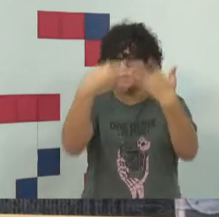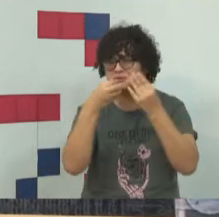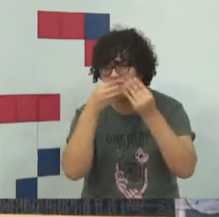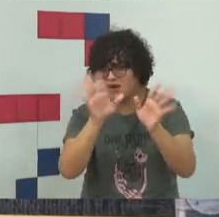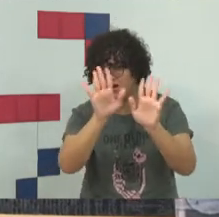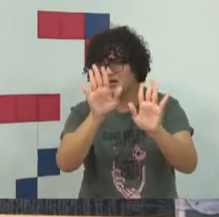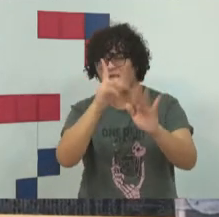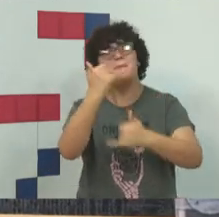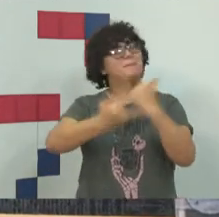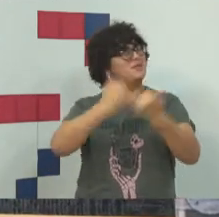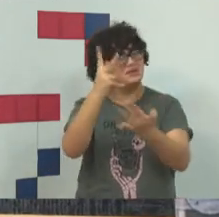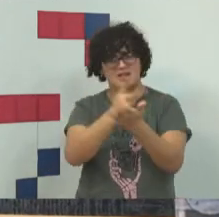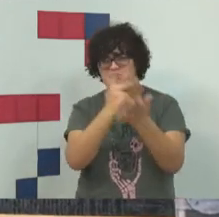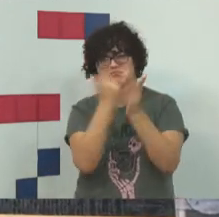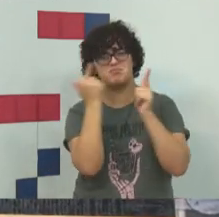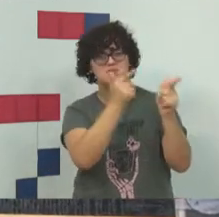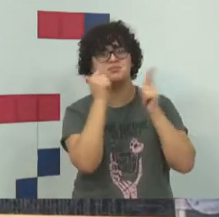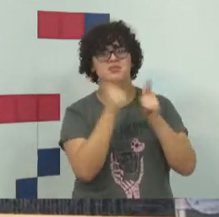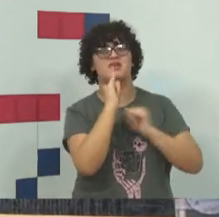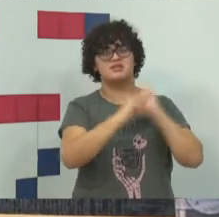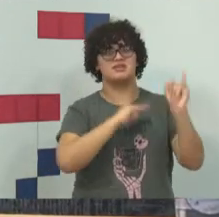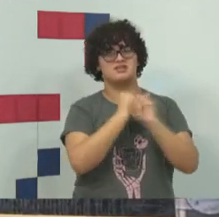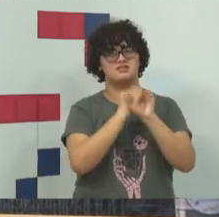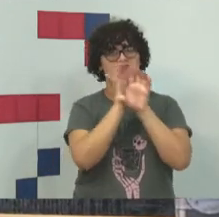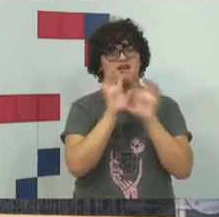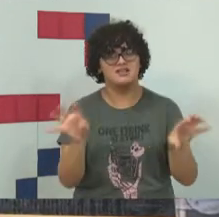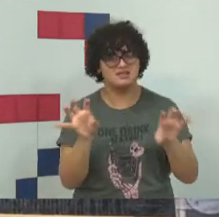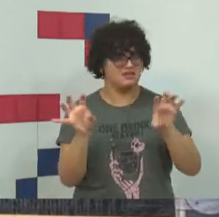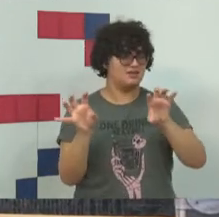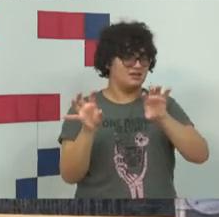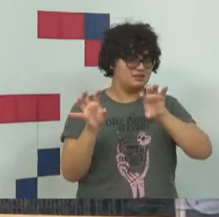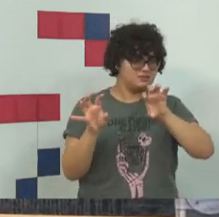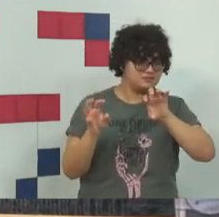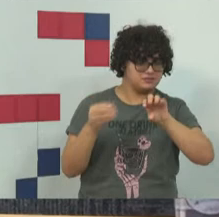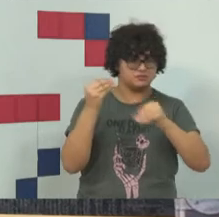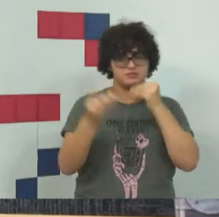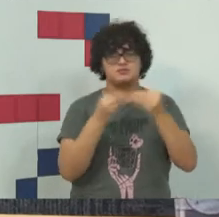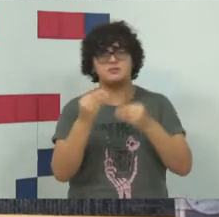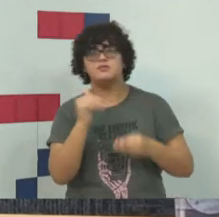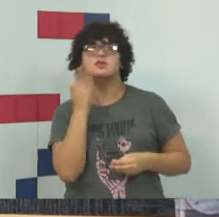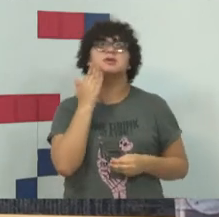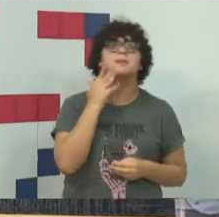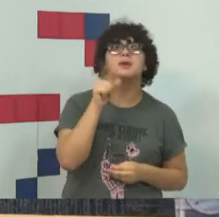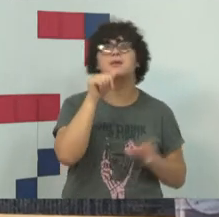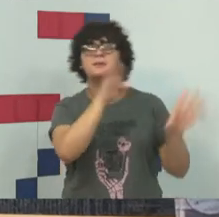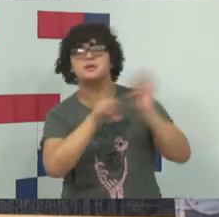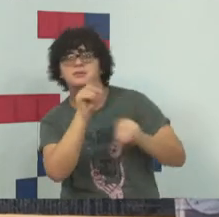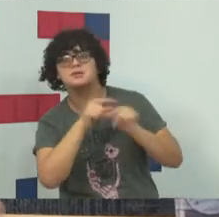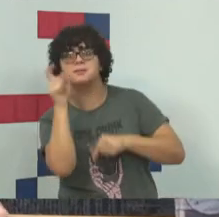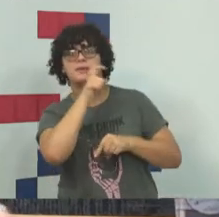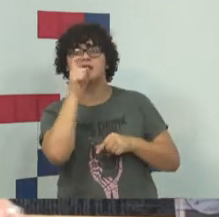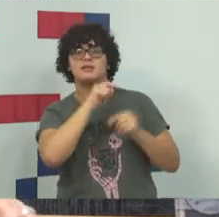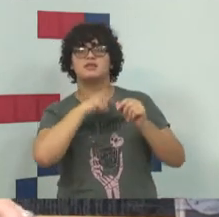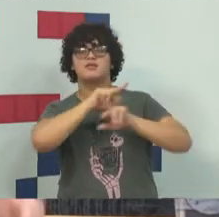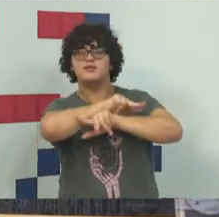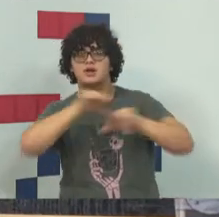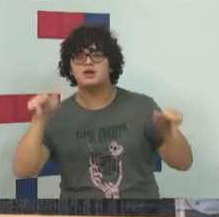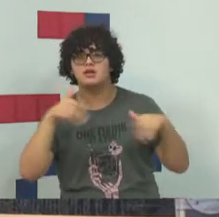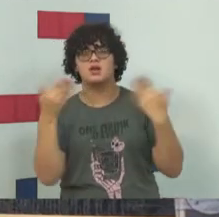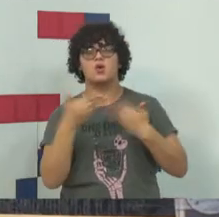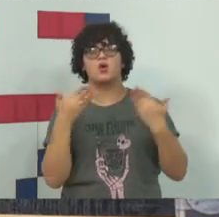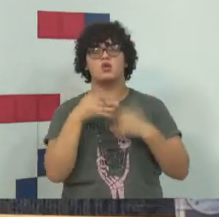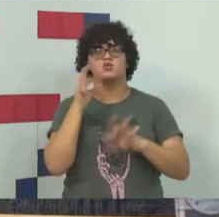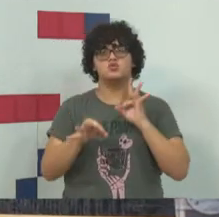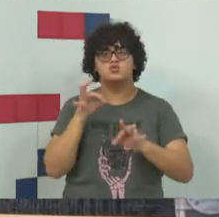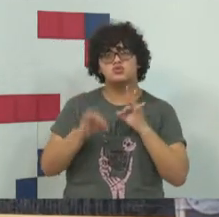eu brinco muito que se a internet é ficcional, se a internet é ficcional, nós temos aí ficções jurídicas